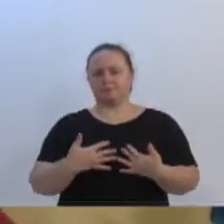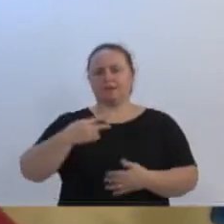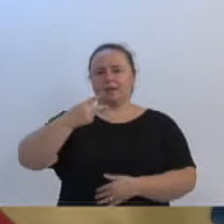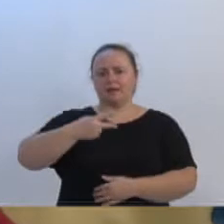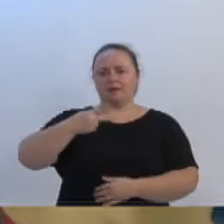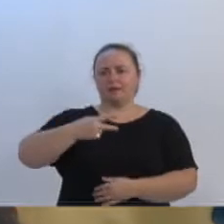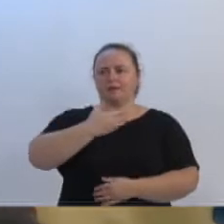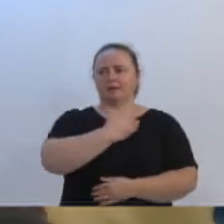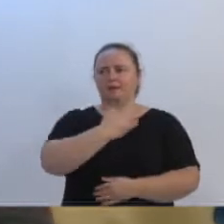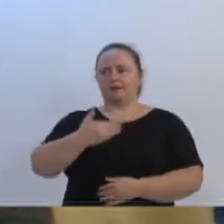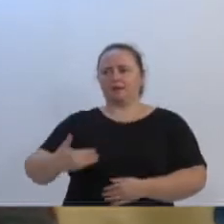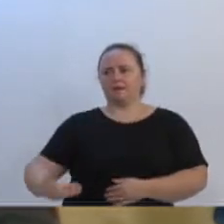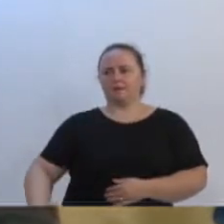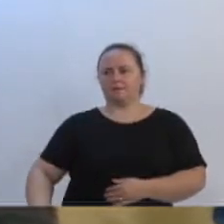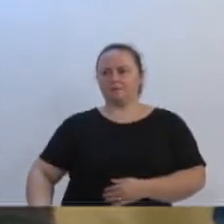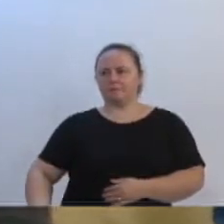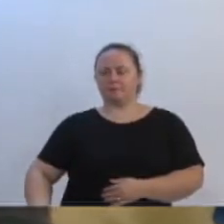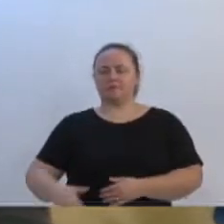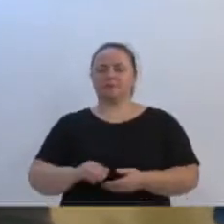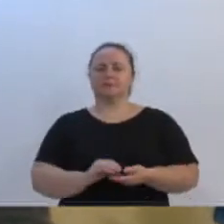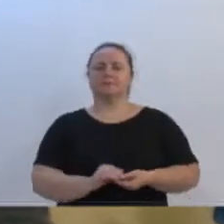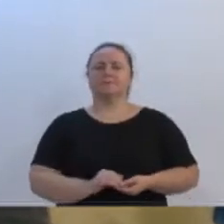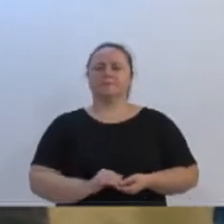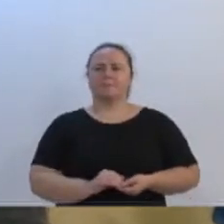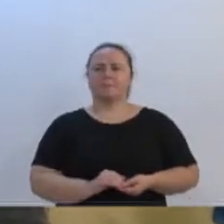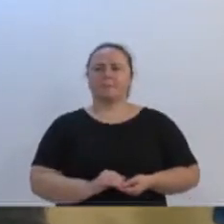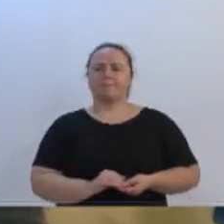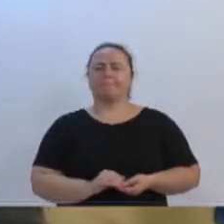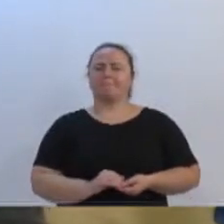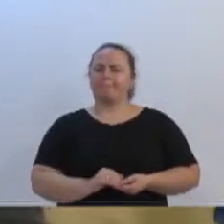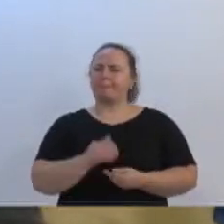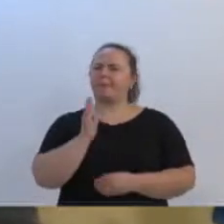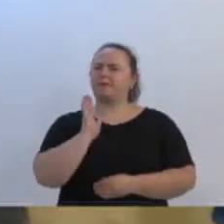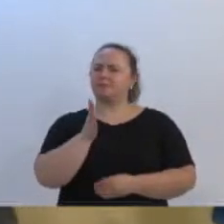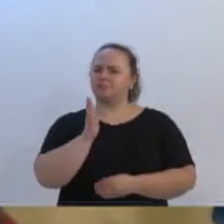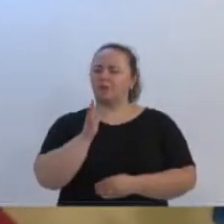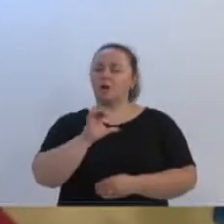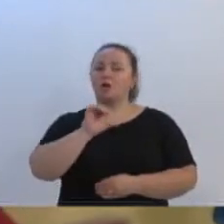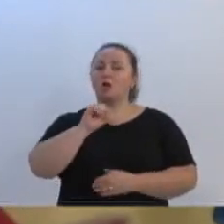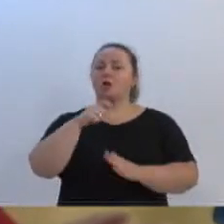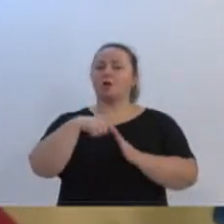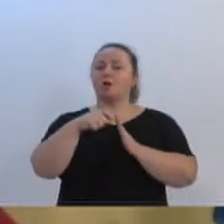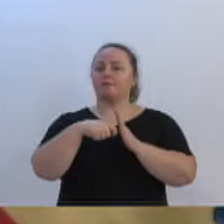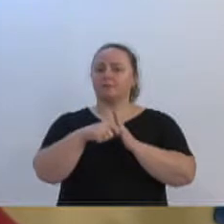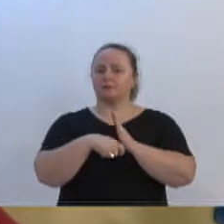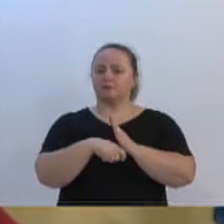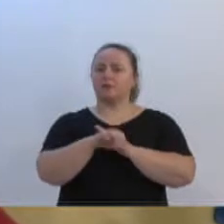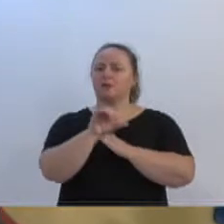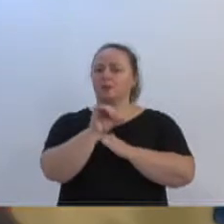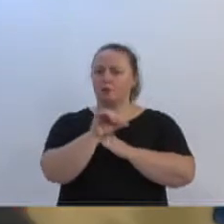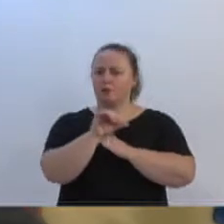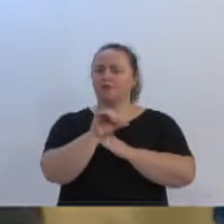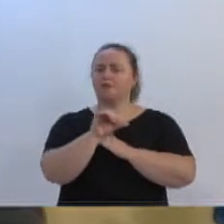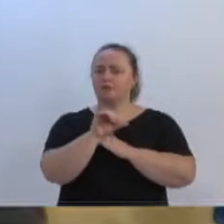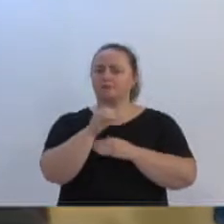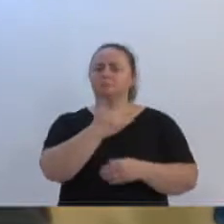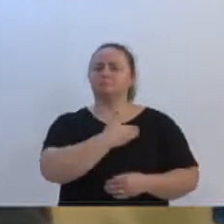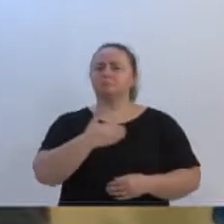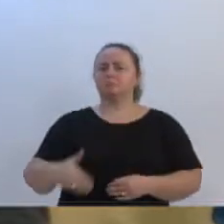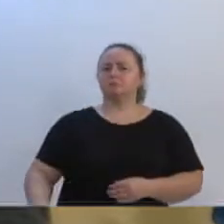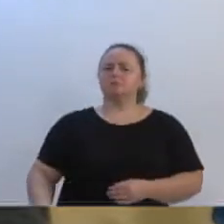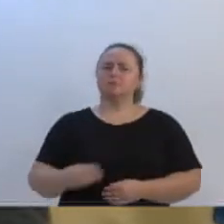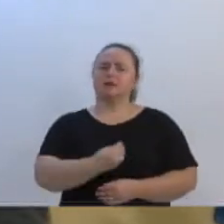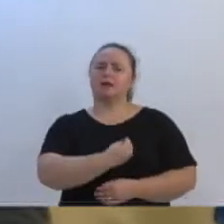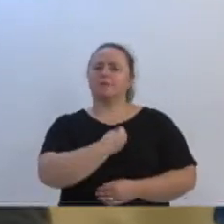Moisés, quero dizer para vocês que já estamos com nove meses, nove meses que o governador está lá.